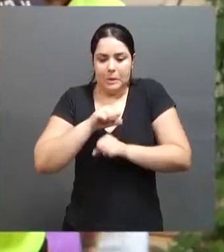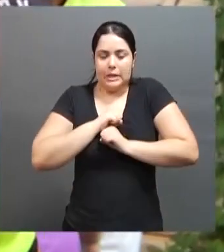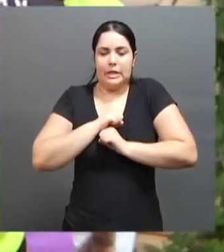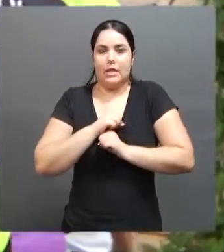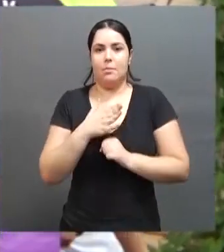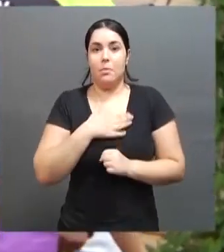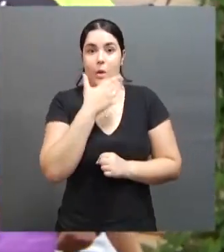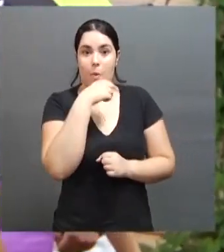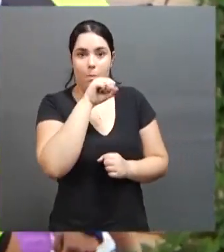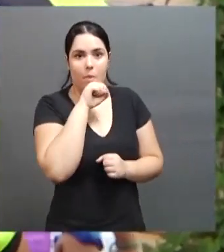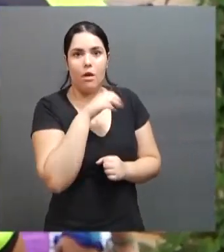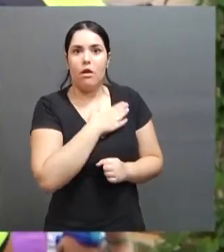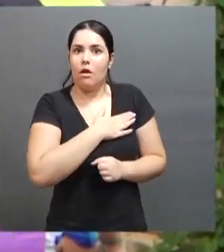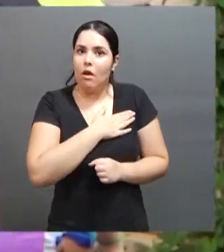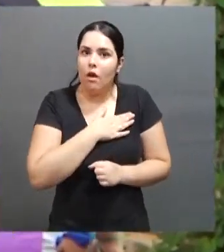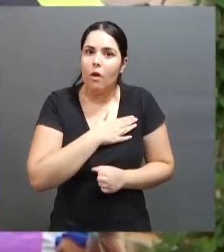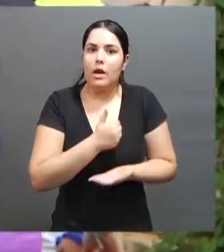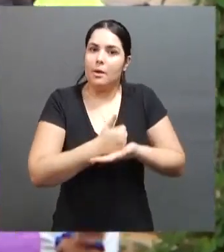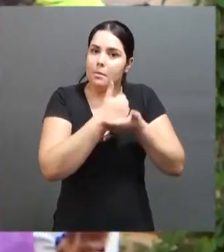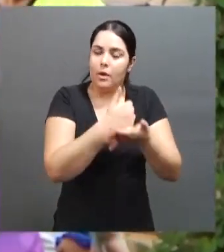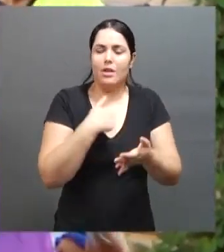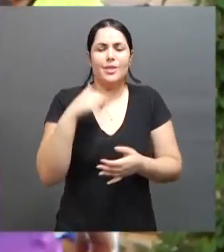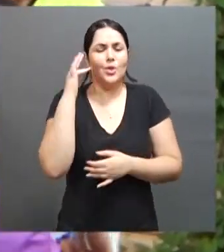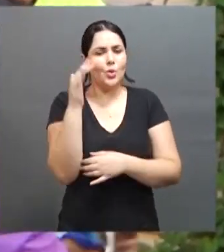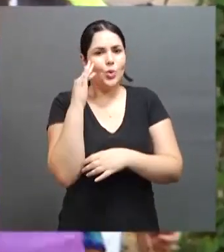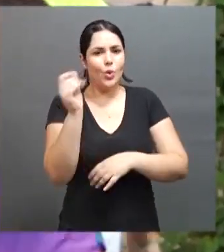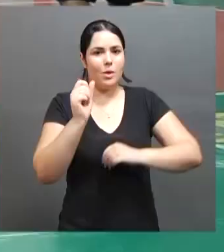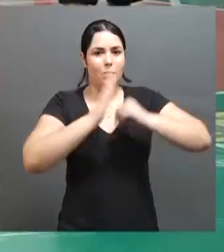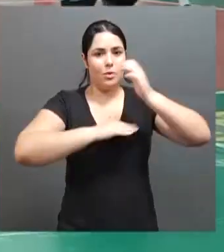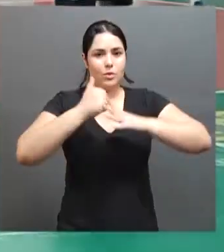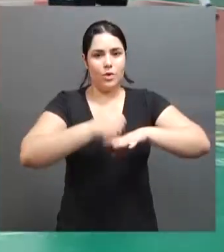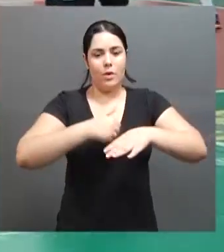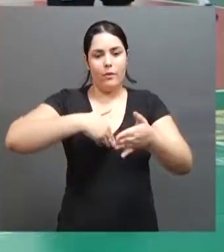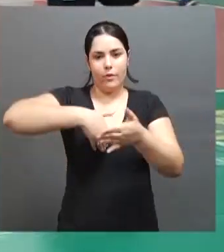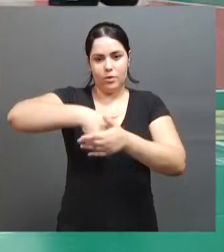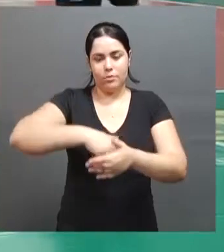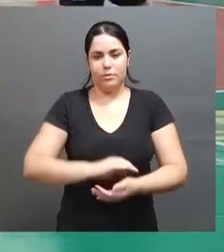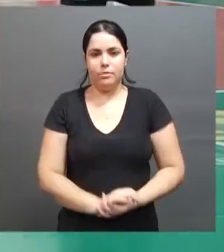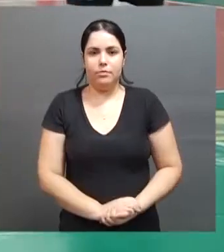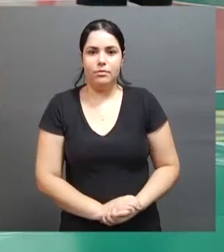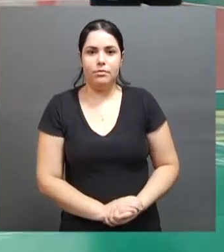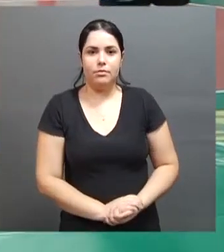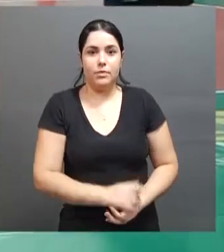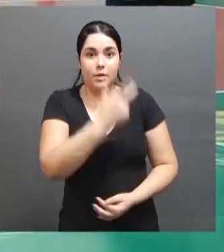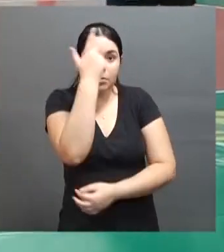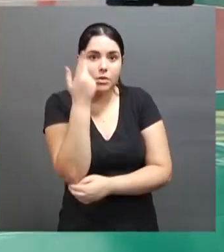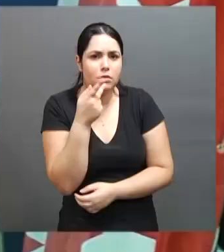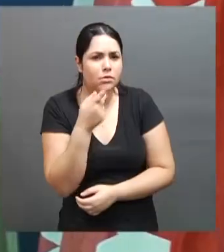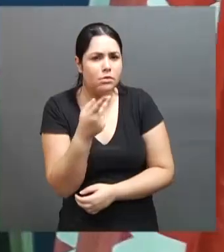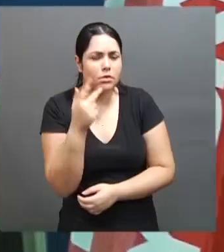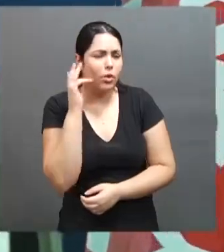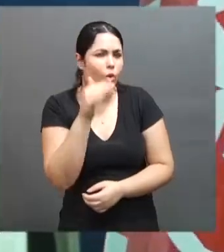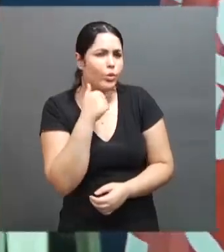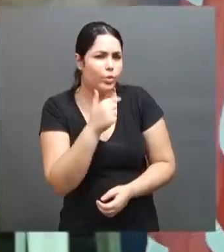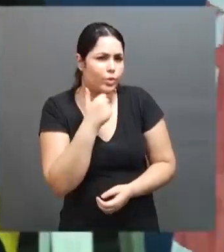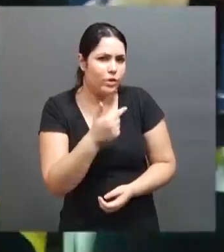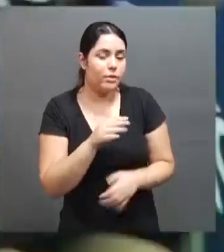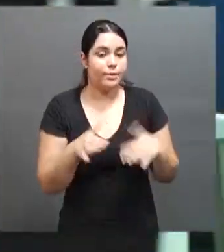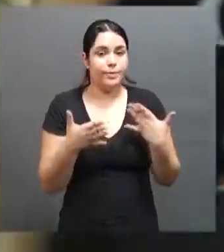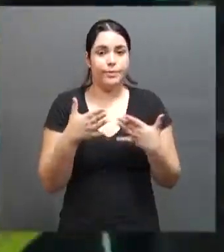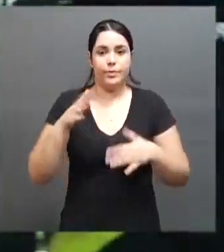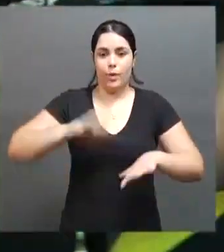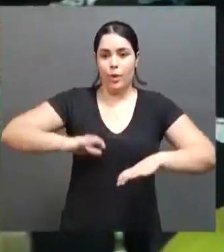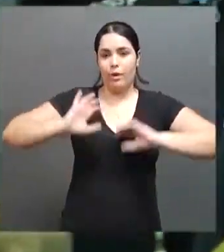gosta e me apoia muito. E meu sonho é estar sendo um atleta profissional em futebol. Quem disse que sonhos não se realizam? A jogadora de